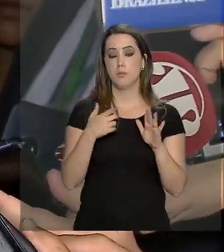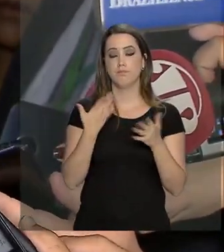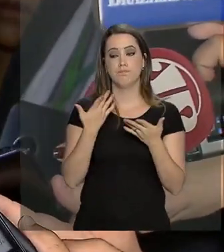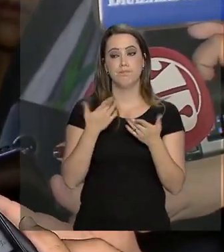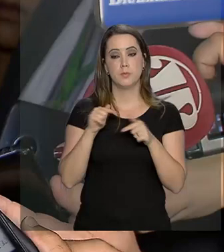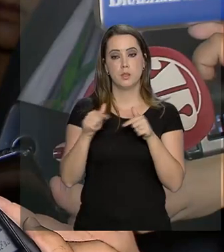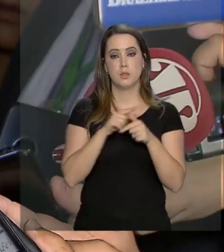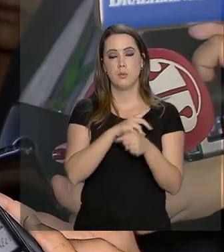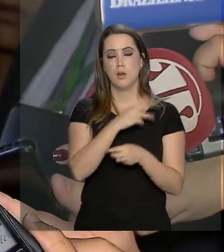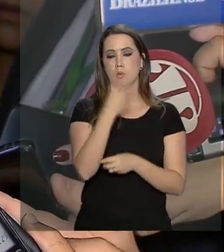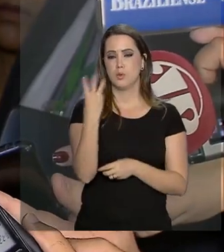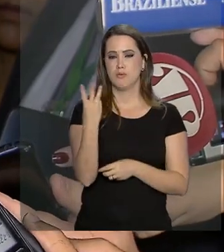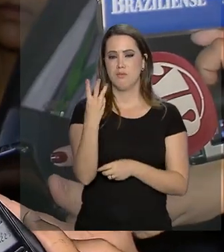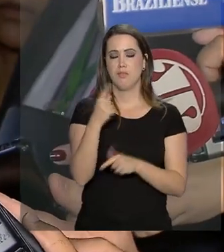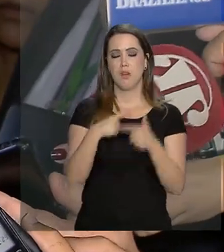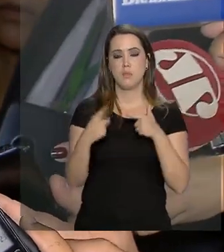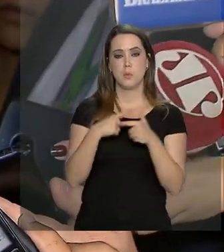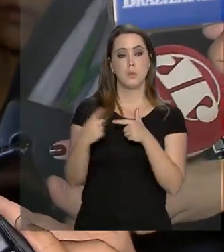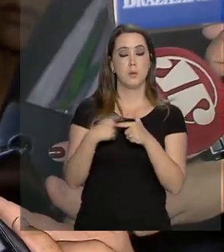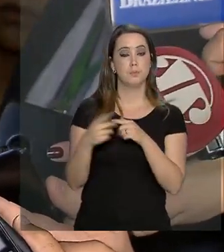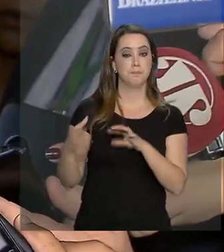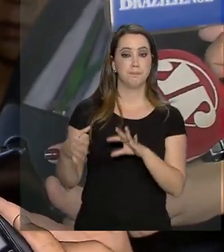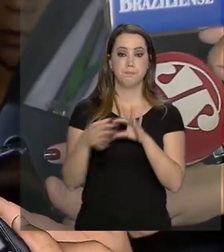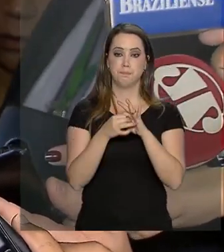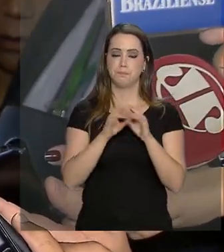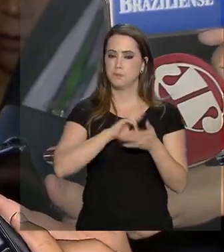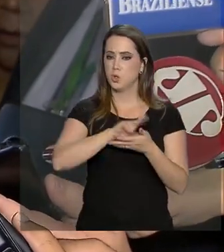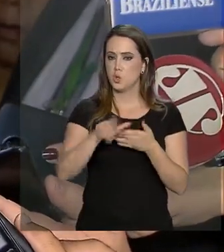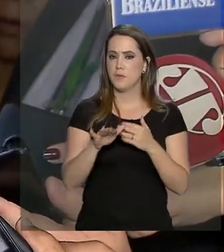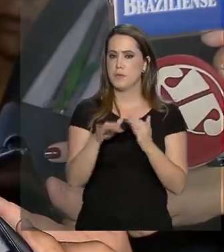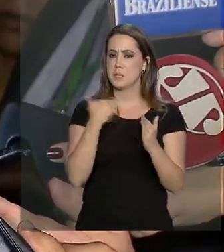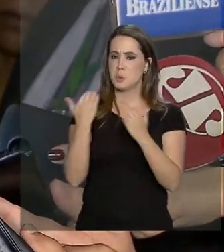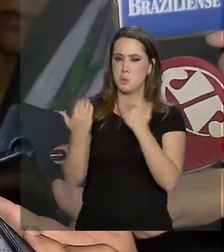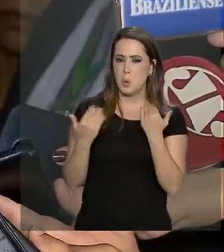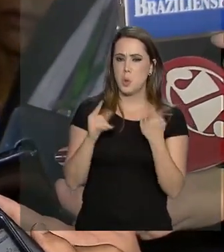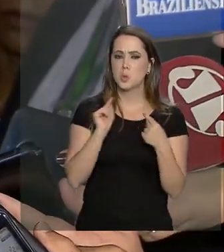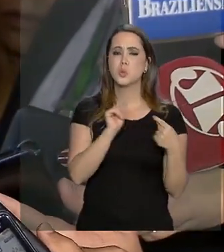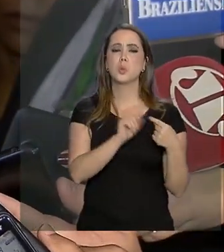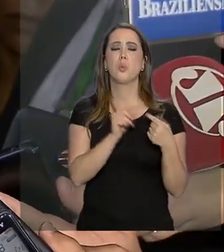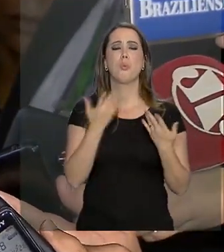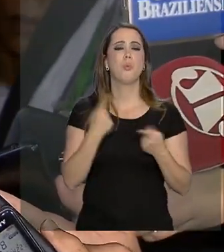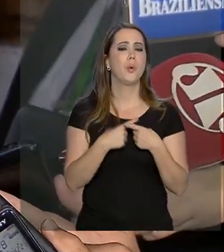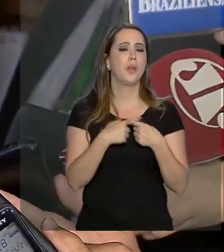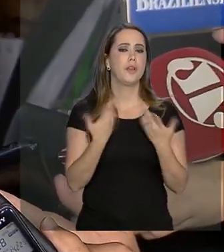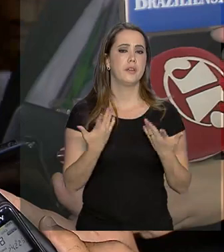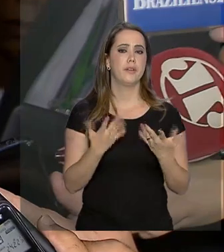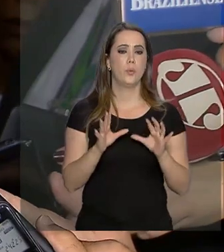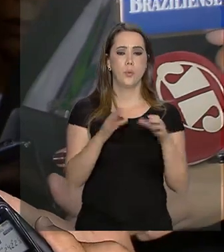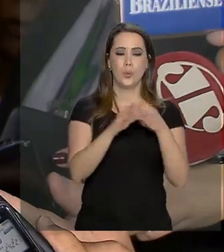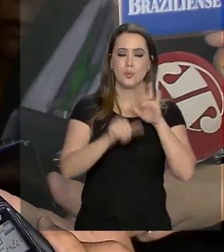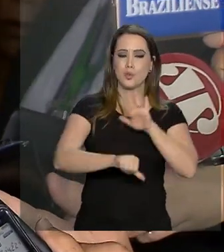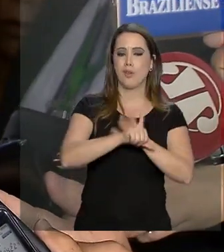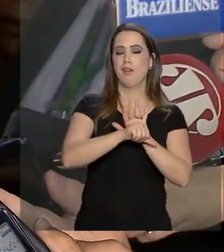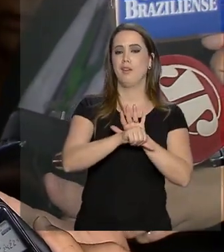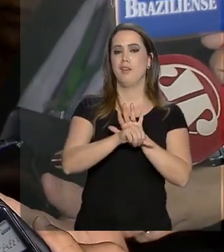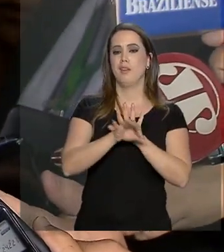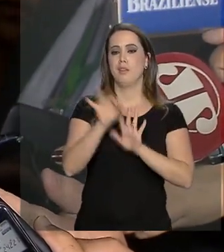esses três problemas ao mesmo tempo. Muitos homicídios estão relacionados ao crime organizado,